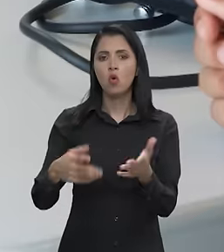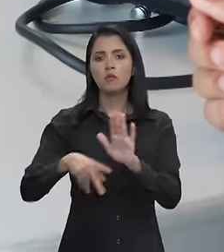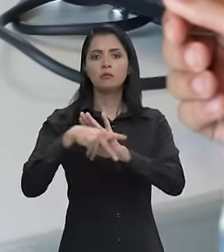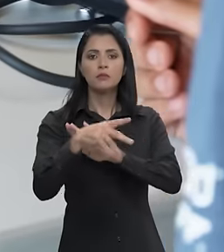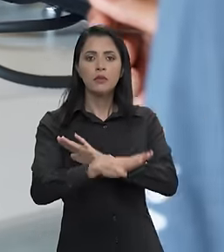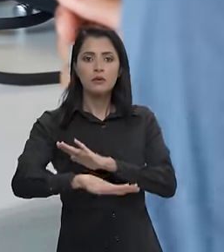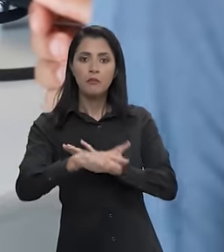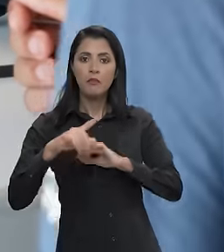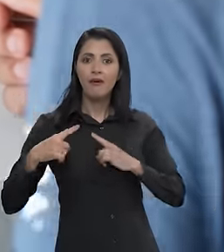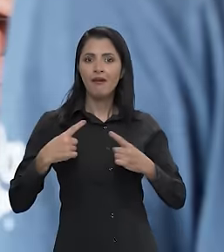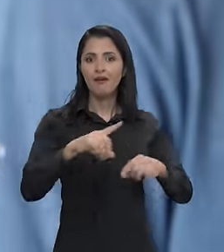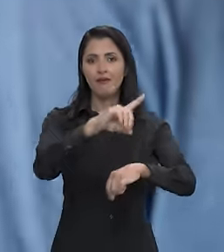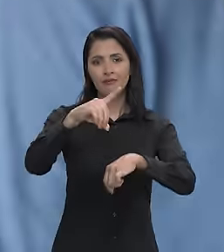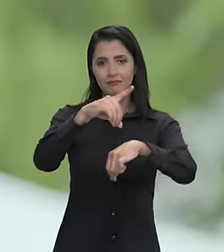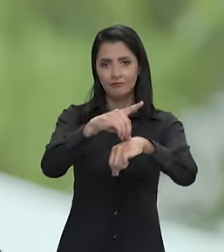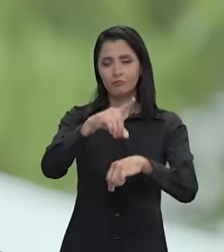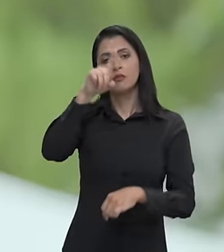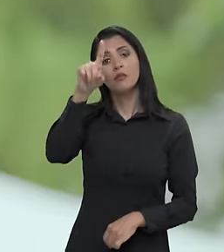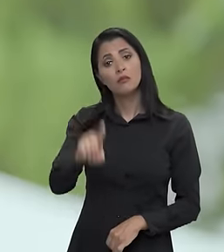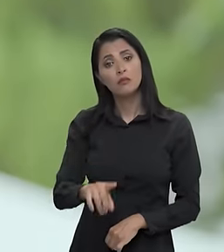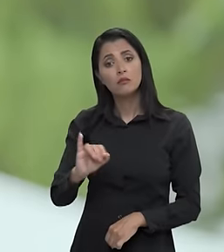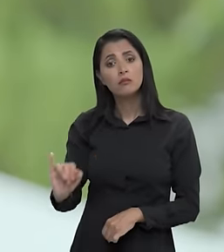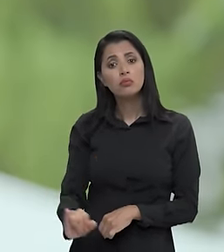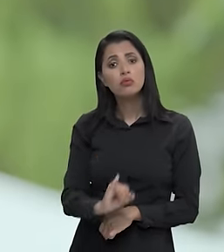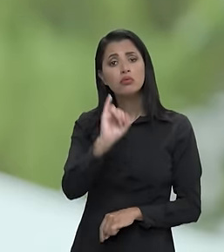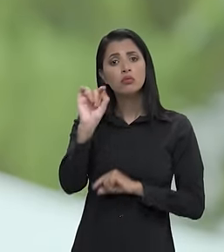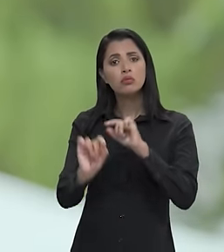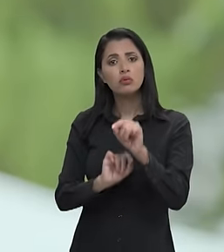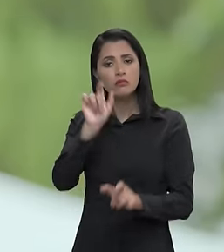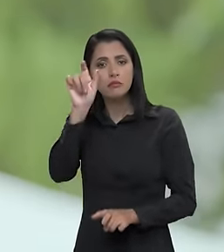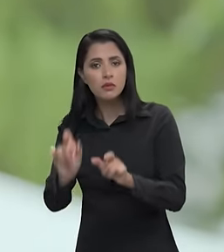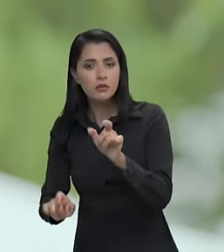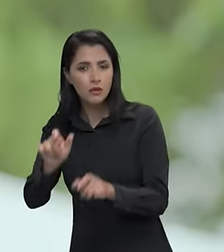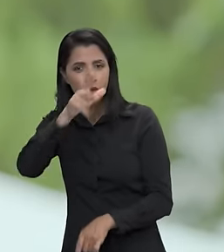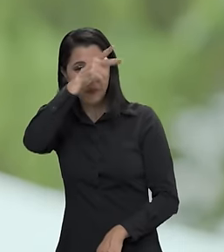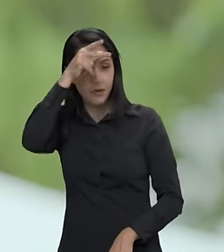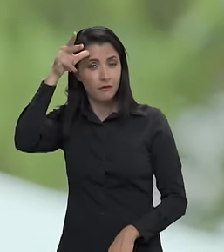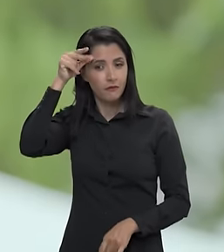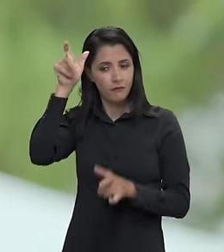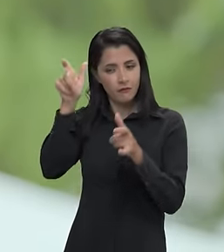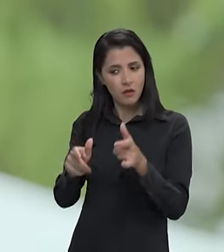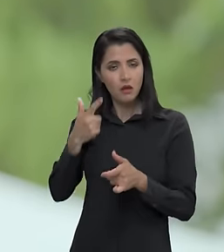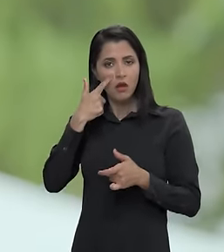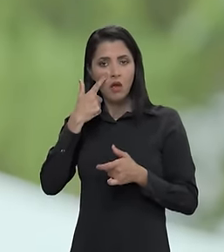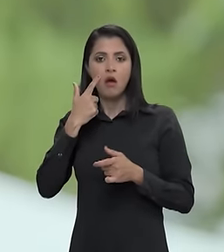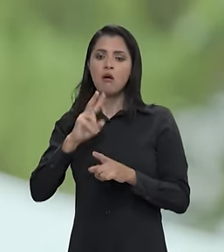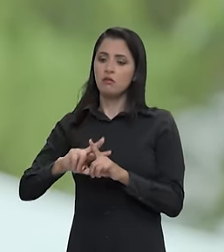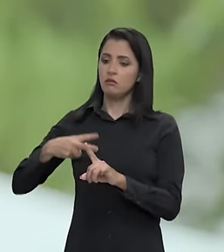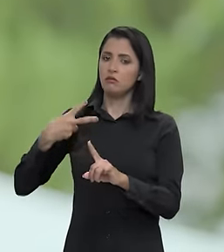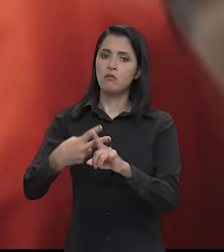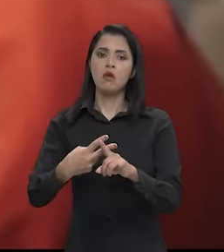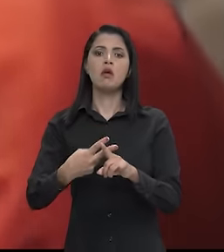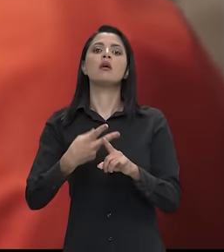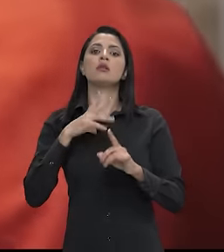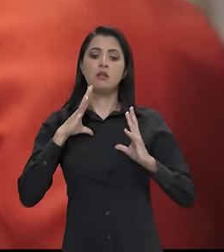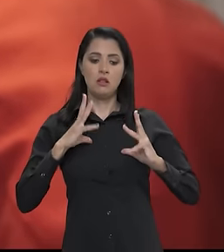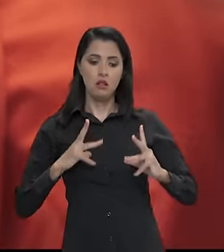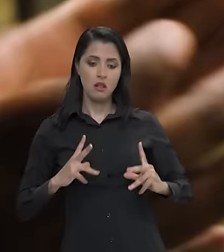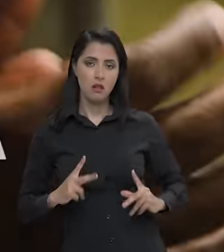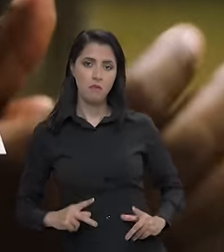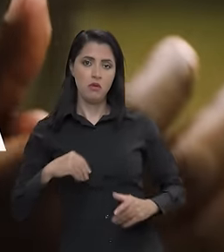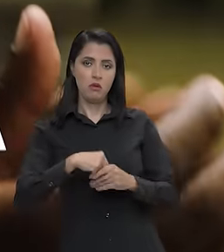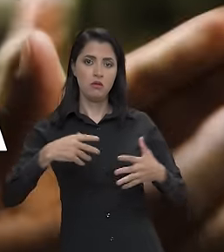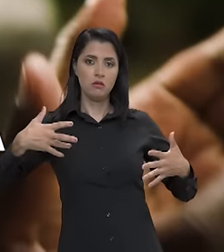envolvidos nesta ação. É fundamental que as prefeitas e os prefeitos intensifiquem os